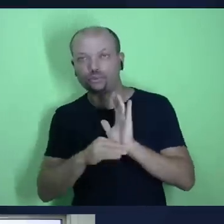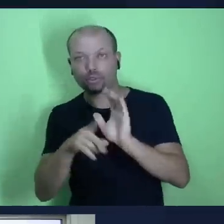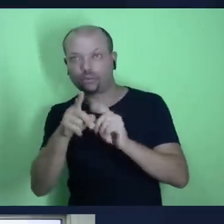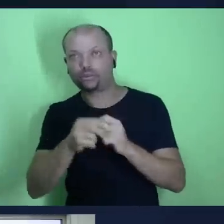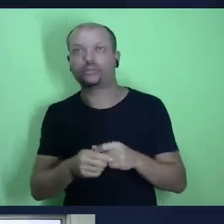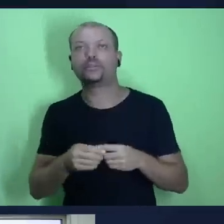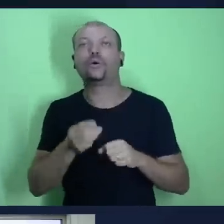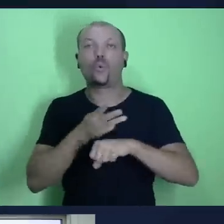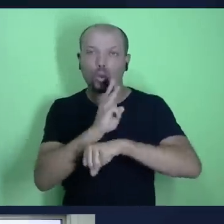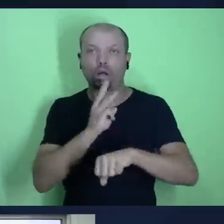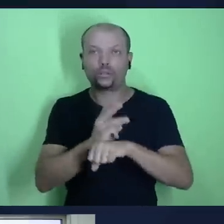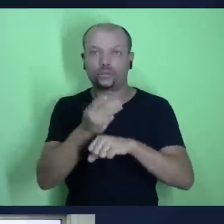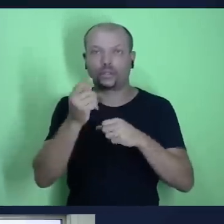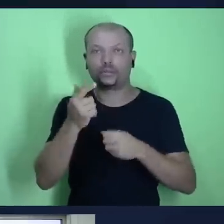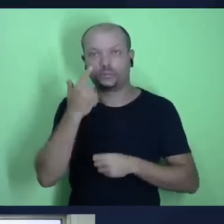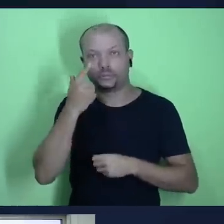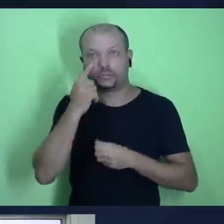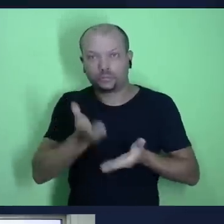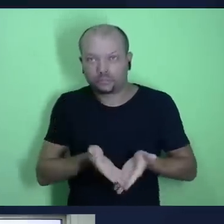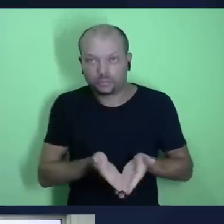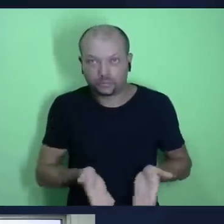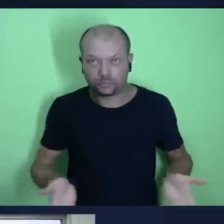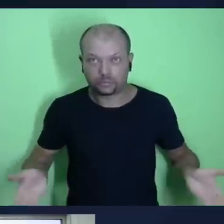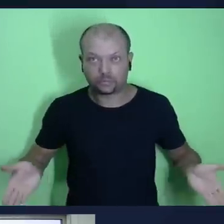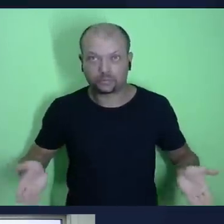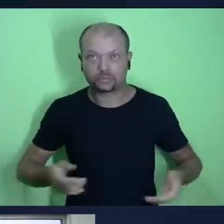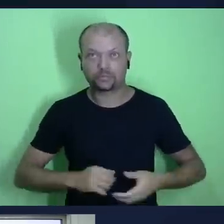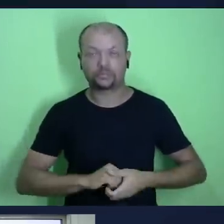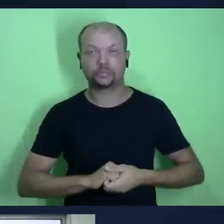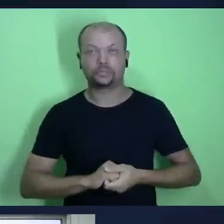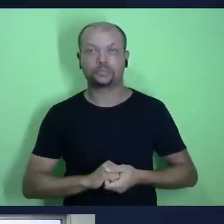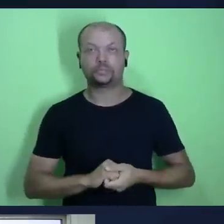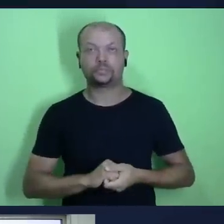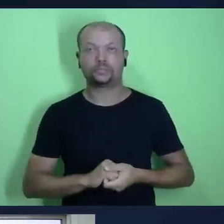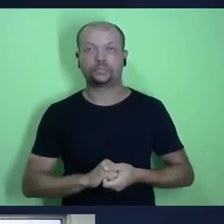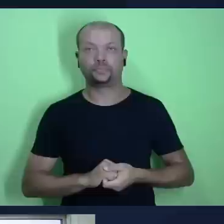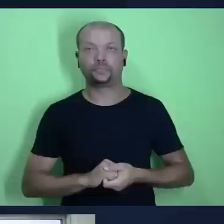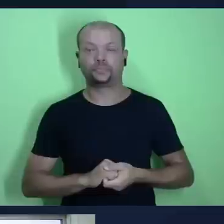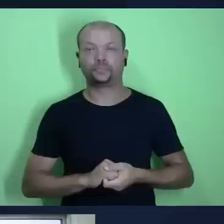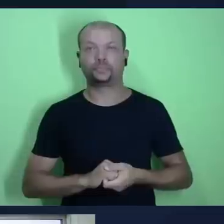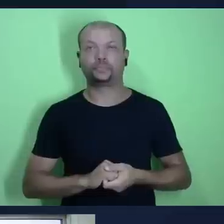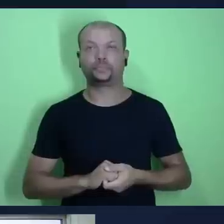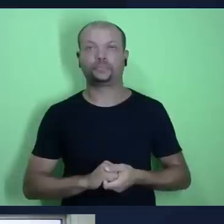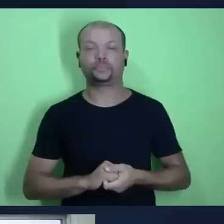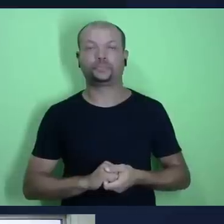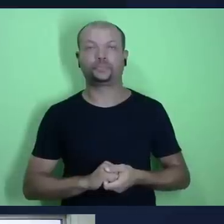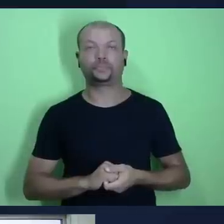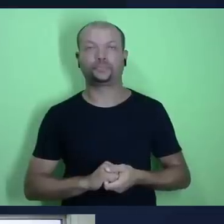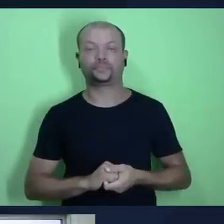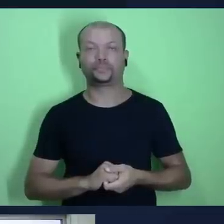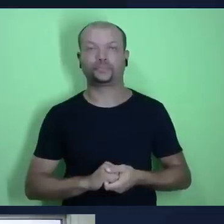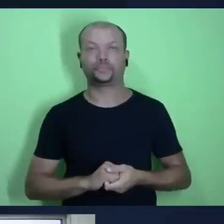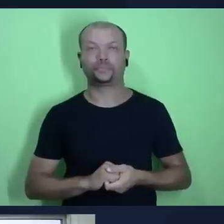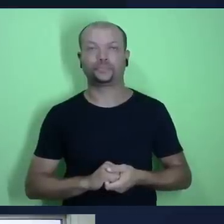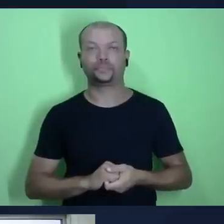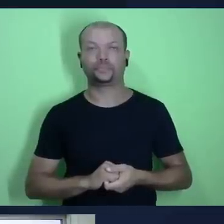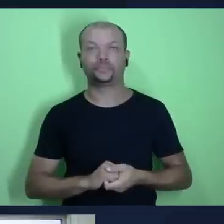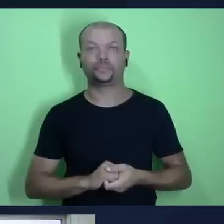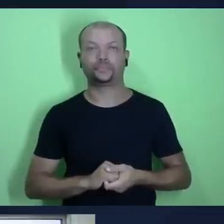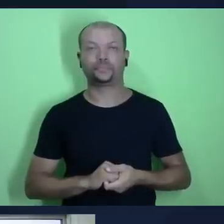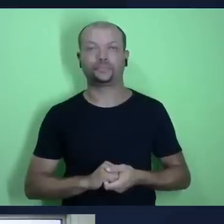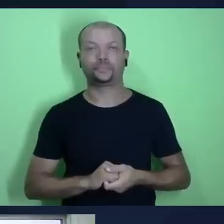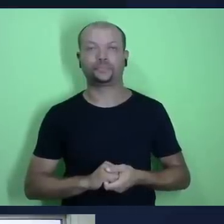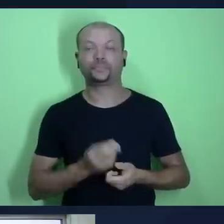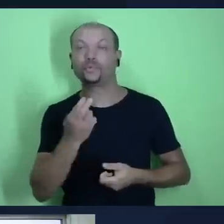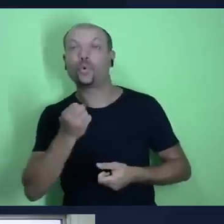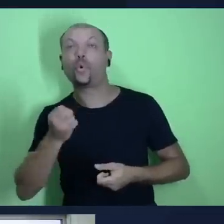da CPB livraria é dezenove nove oito um meia cinco zero zero zero oito, o